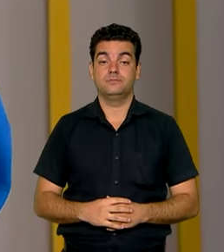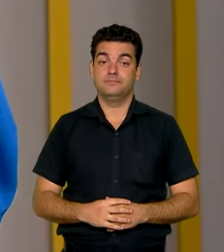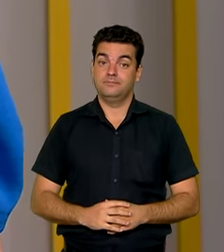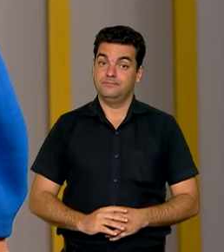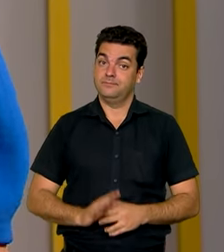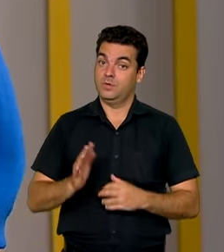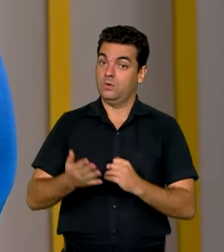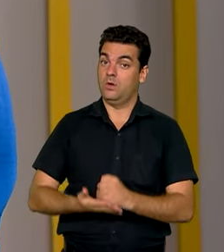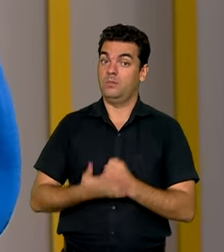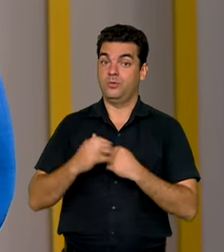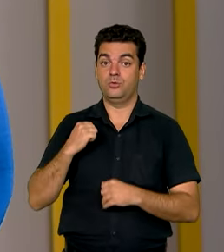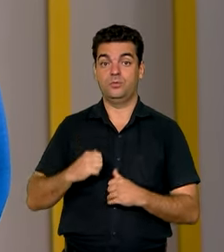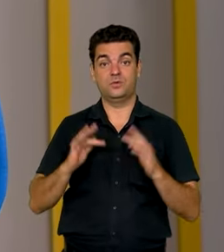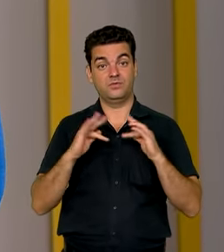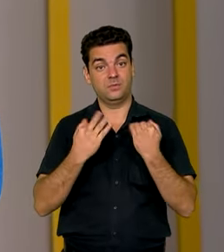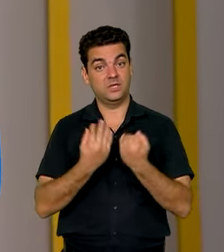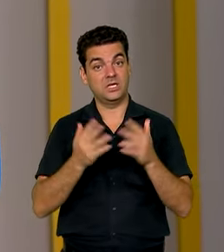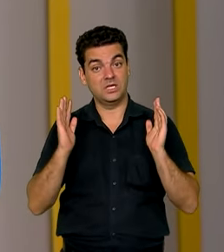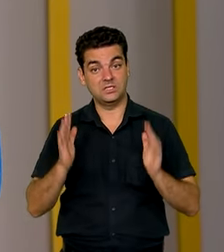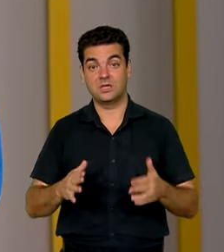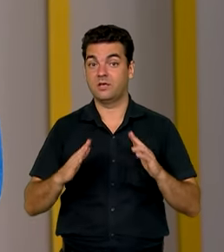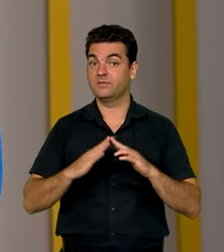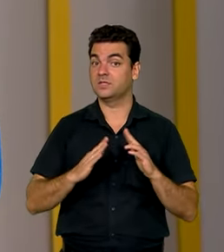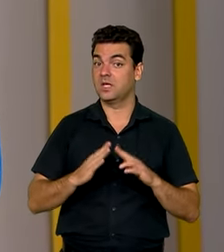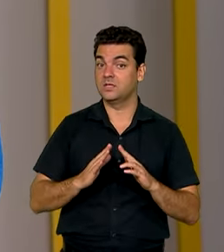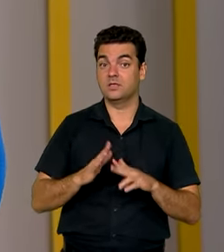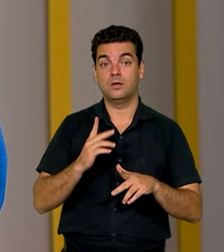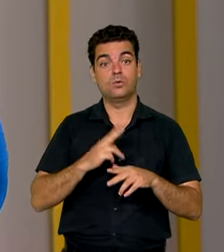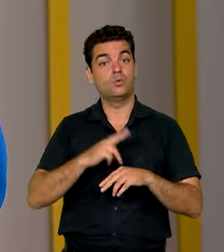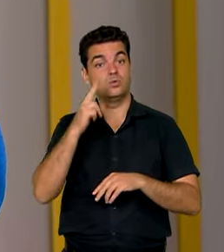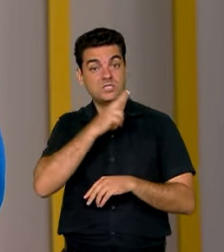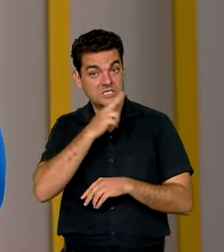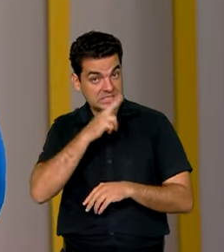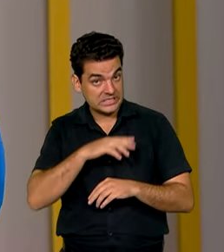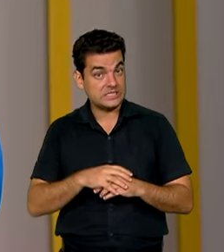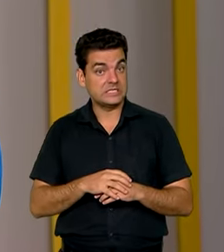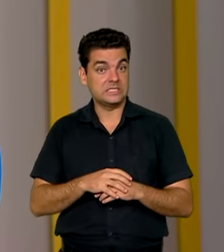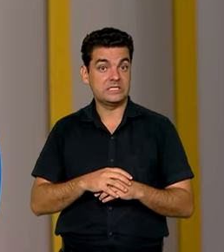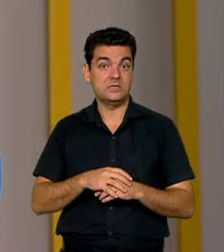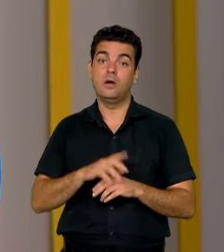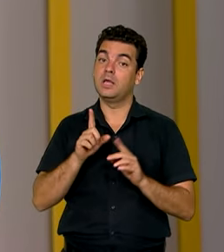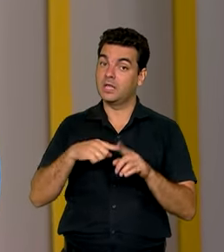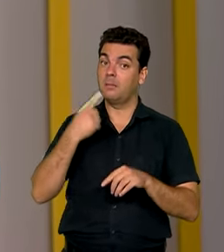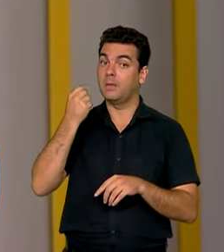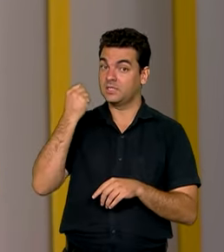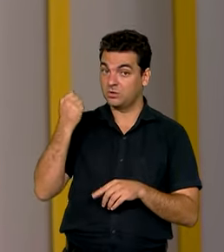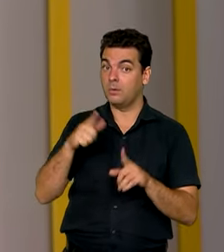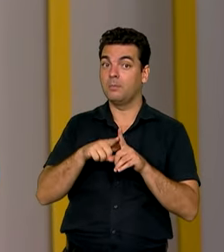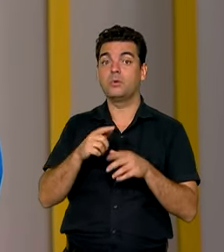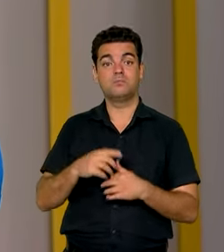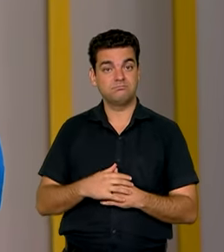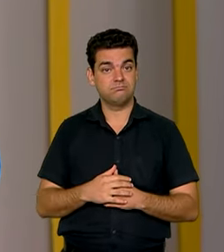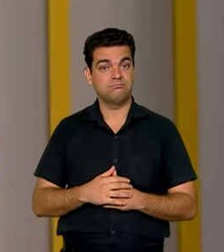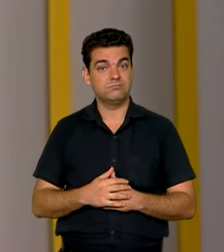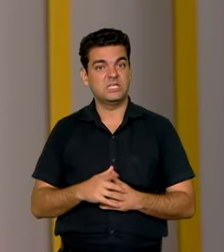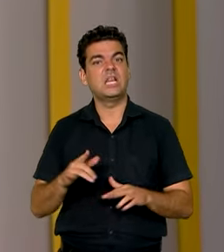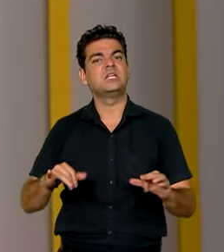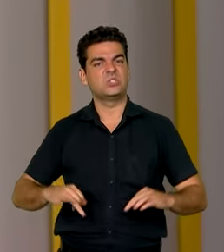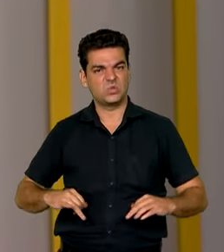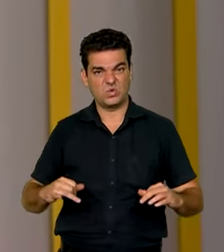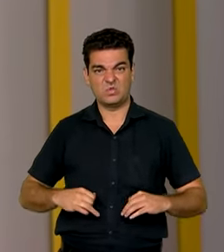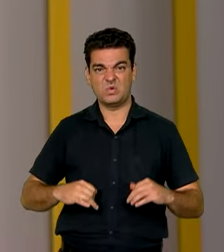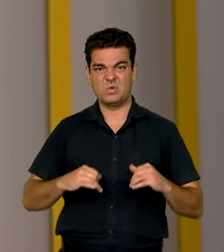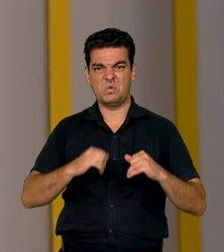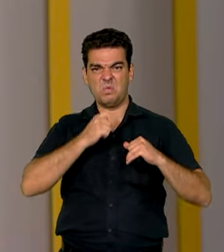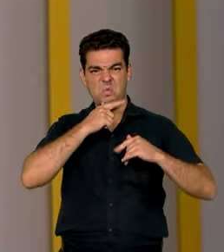Beneficiários do Bolsa Família que moram em cidades em situação de emergência, entre elas Maceió, em Alagoas, que sofre com o